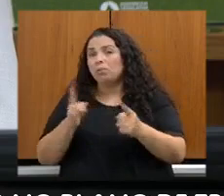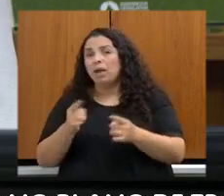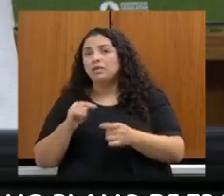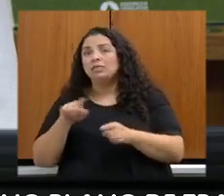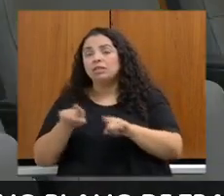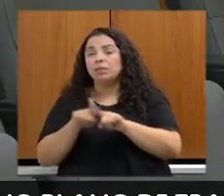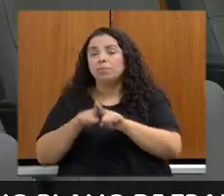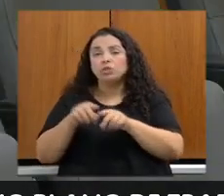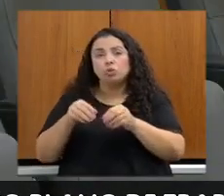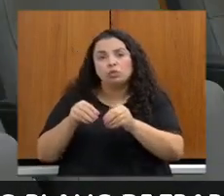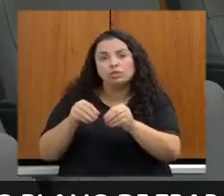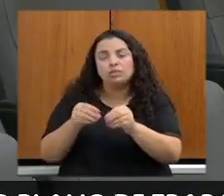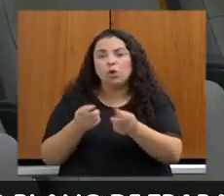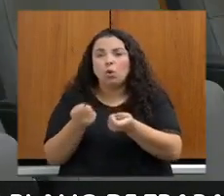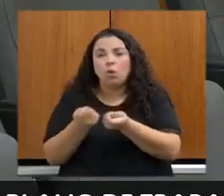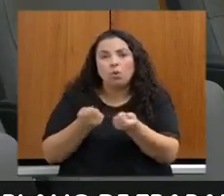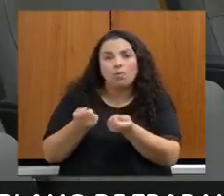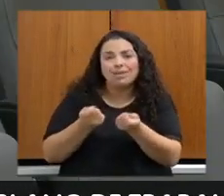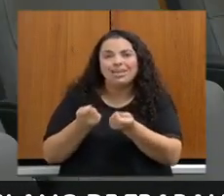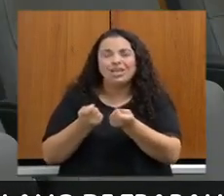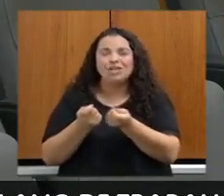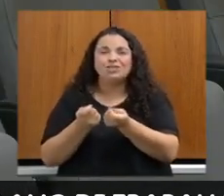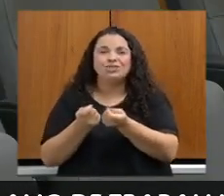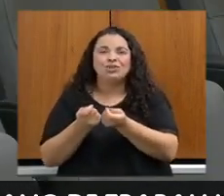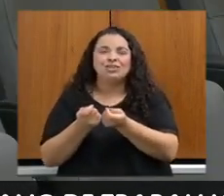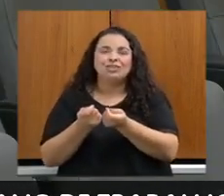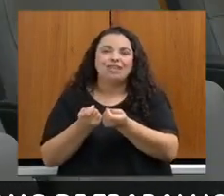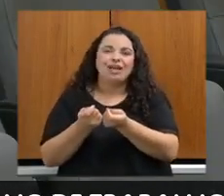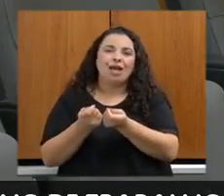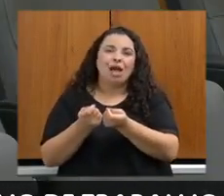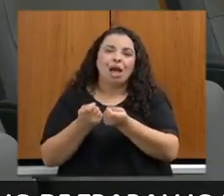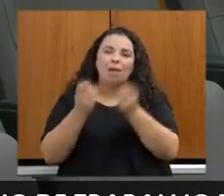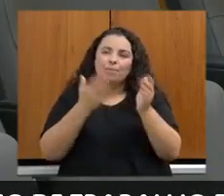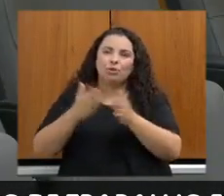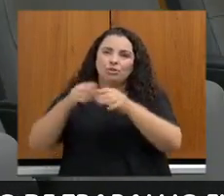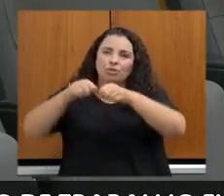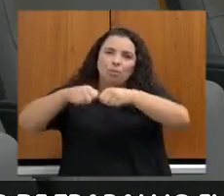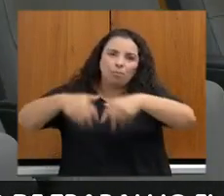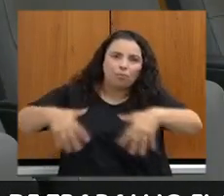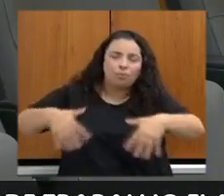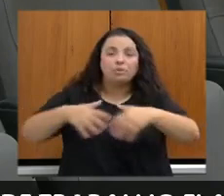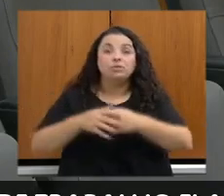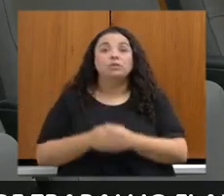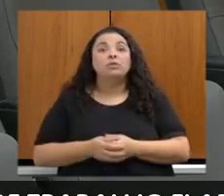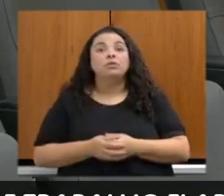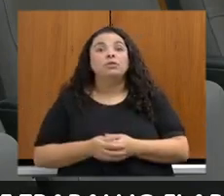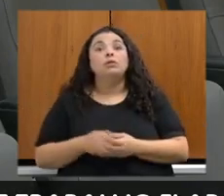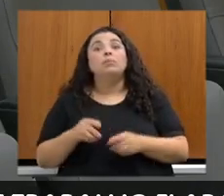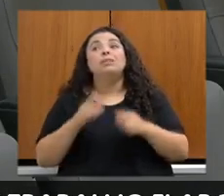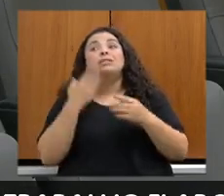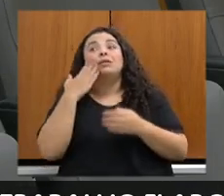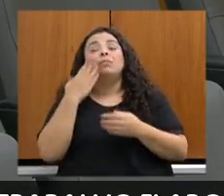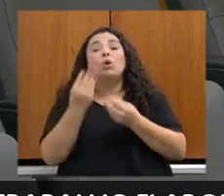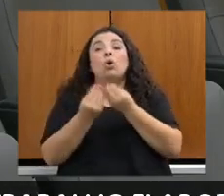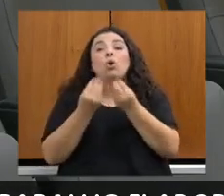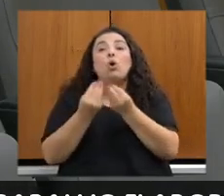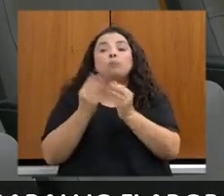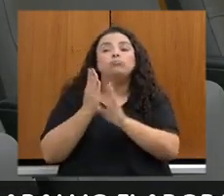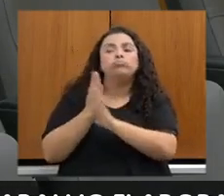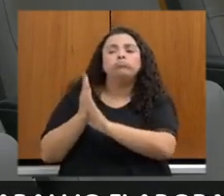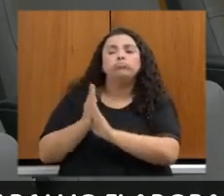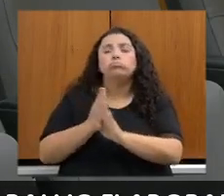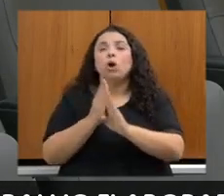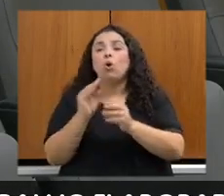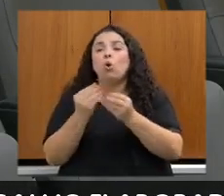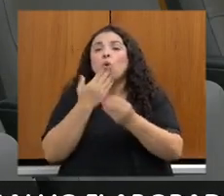de manejo da cadeia produtiva como um todo, tanto na questão de evidência do impacto